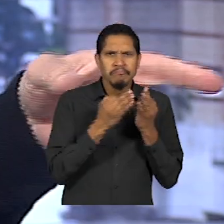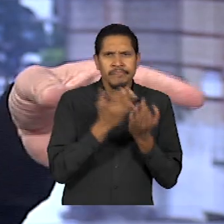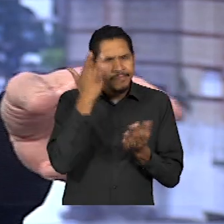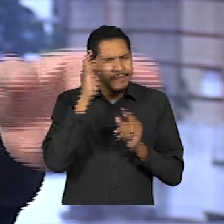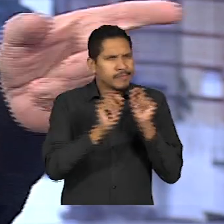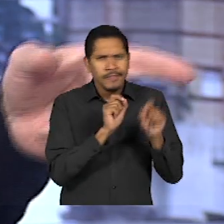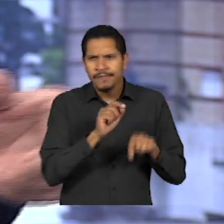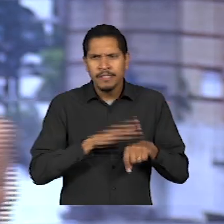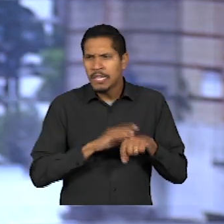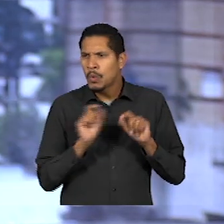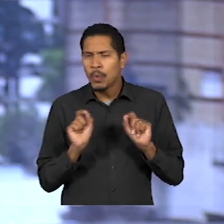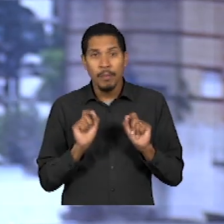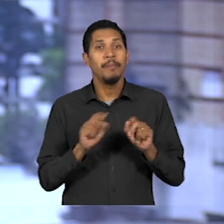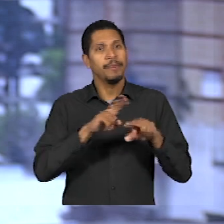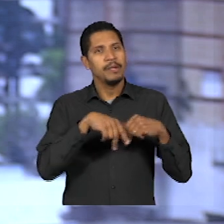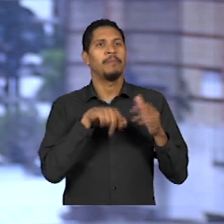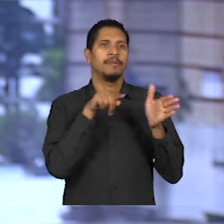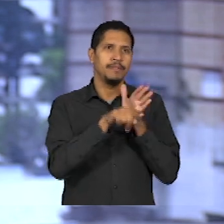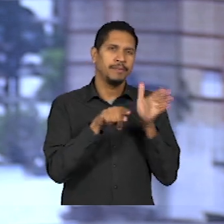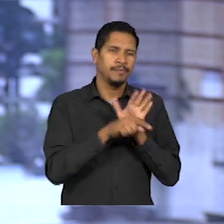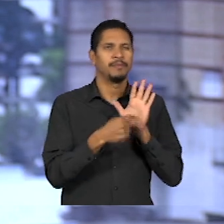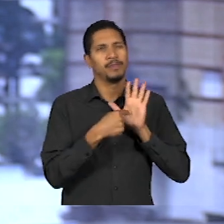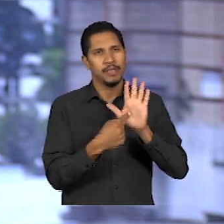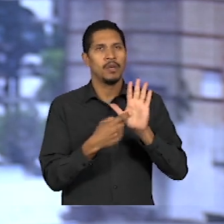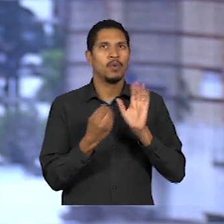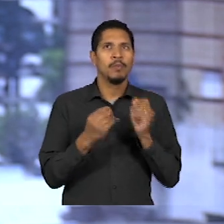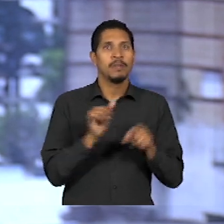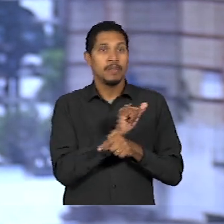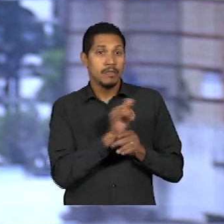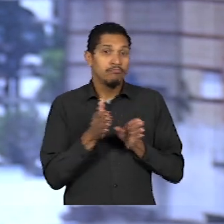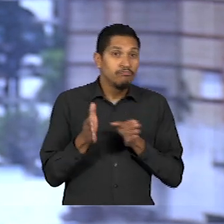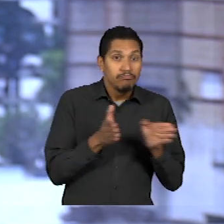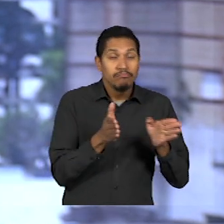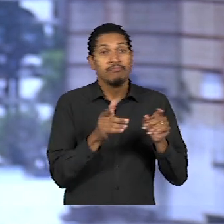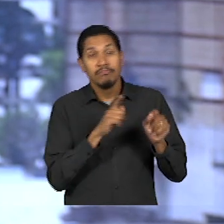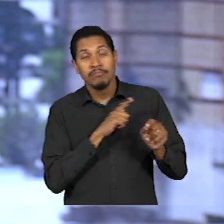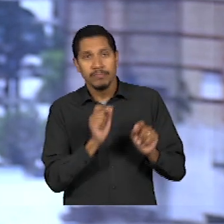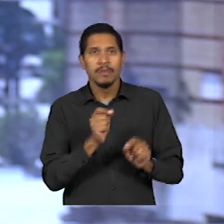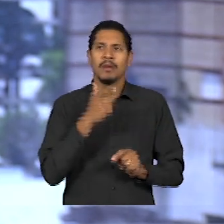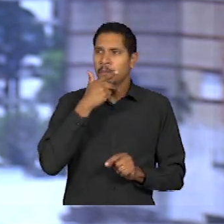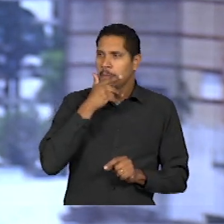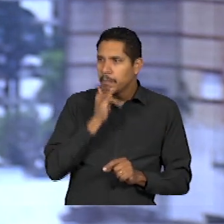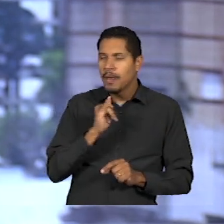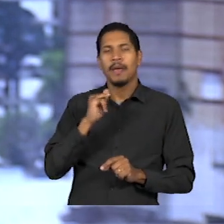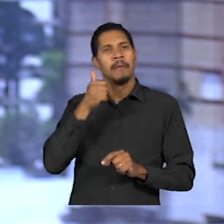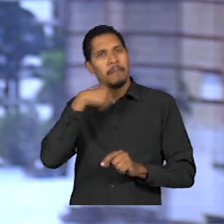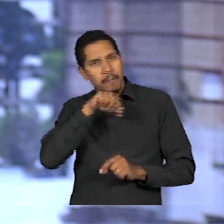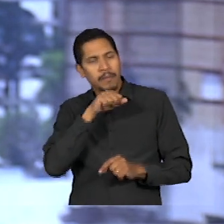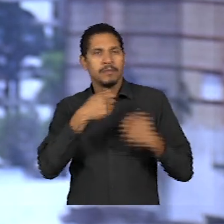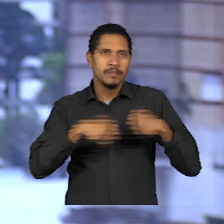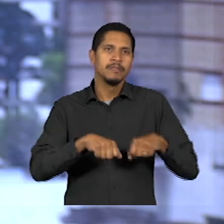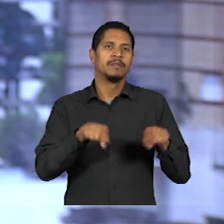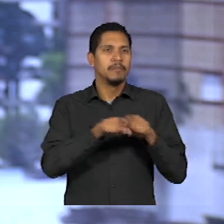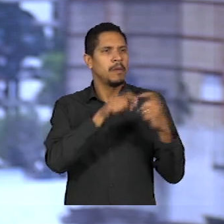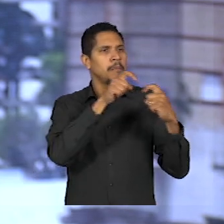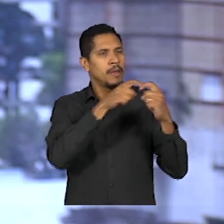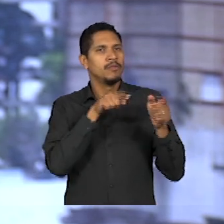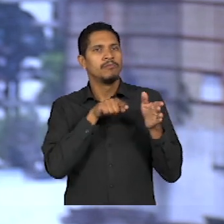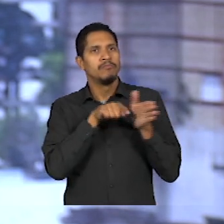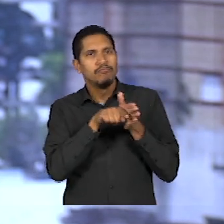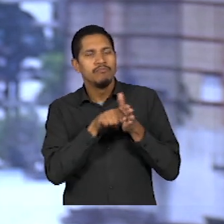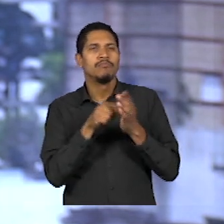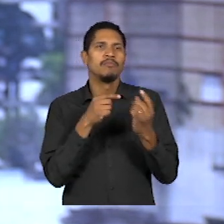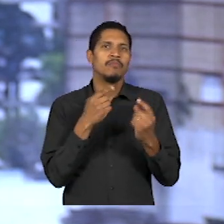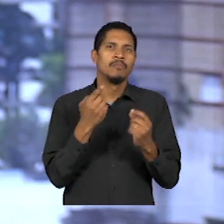eu insisti na pergunta para mostrar caminhos. Os pais têm que procurar médicos especialistas, médicos que conhecem,